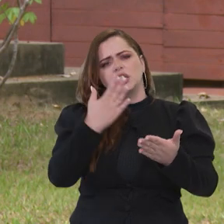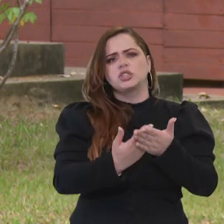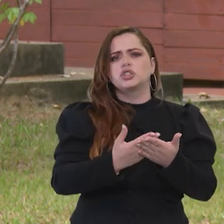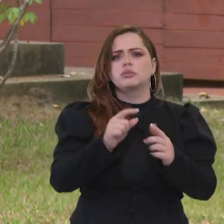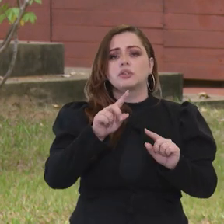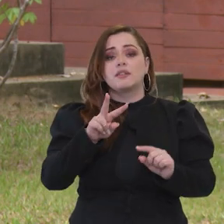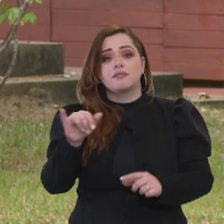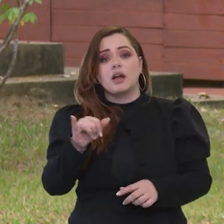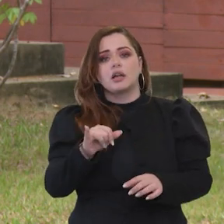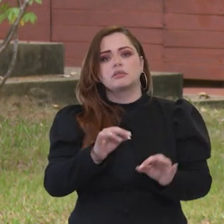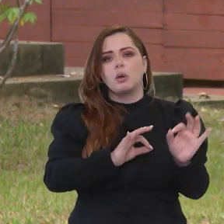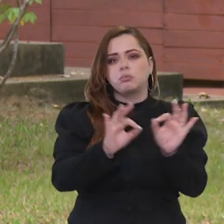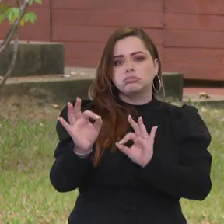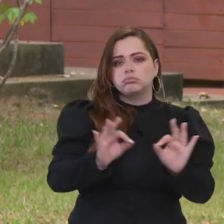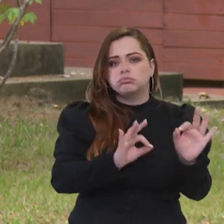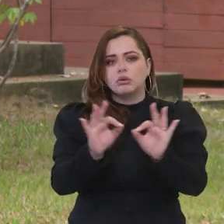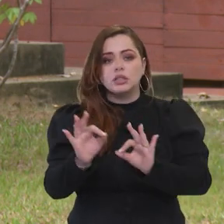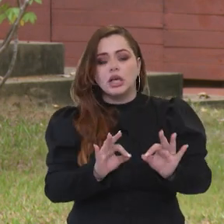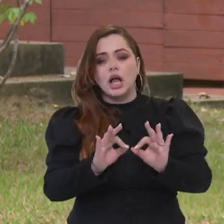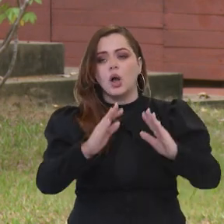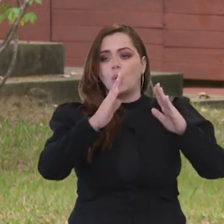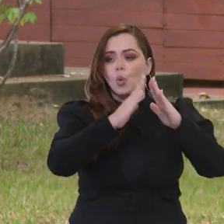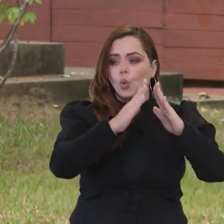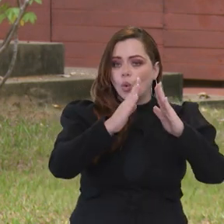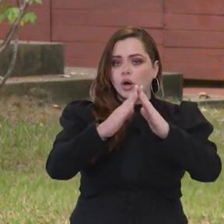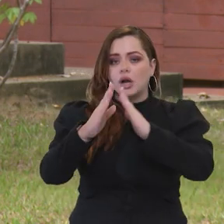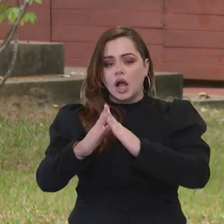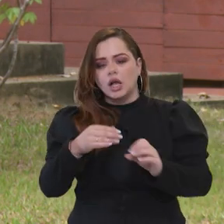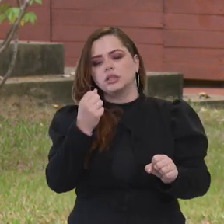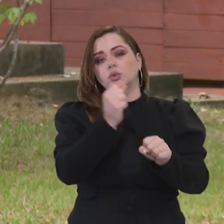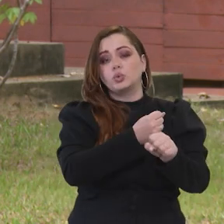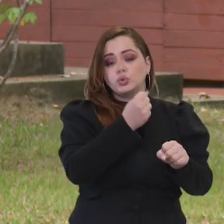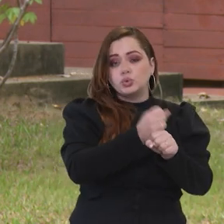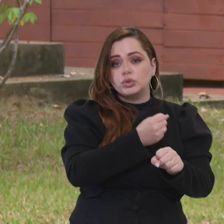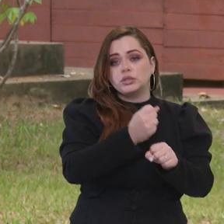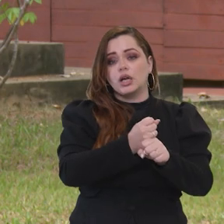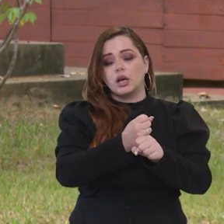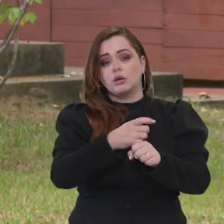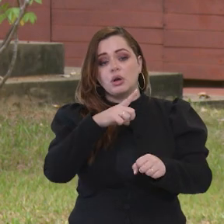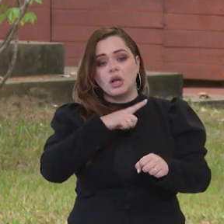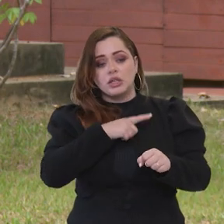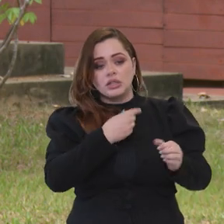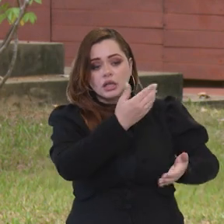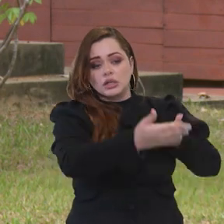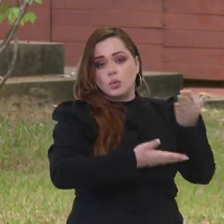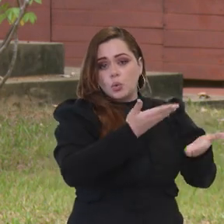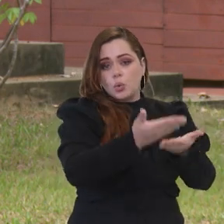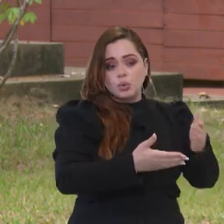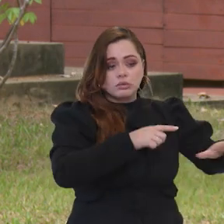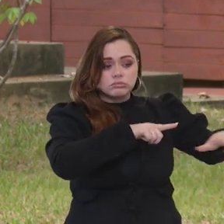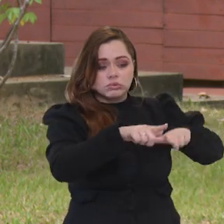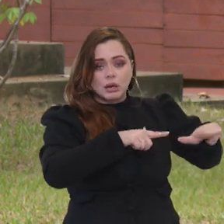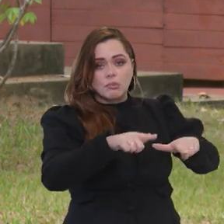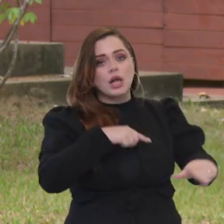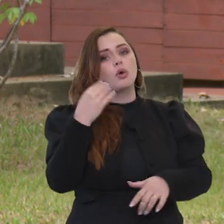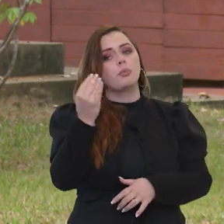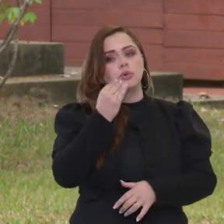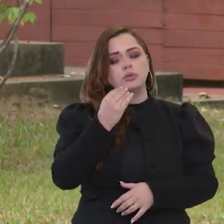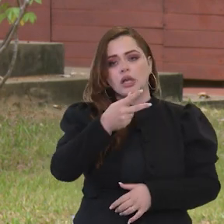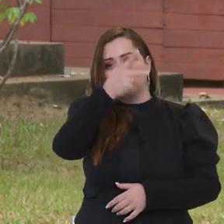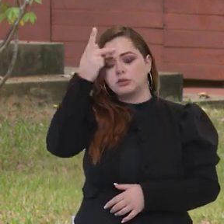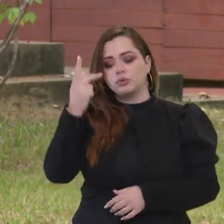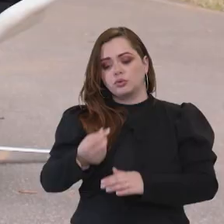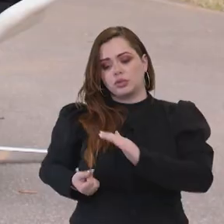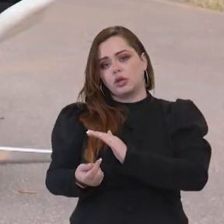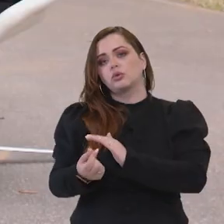vai fazer com que muita casa, muitas construções, e com isso gerando muitos empregos, muita oportunidade, vai ser